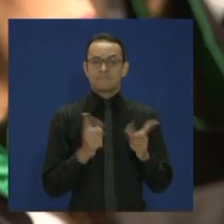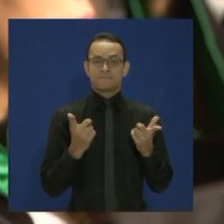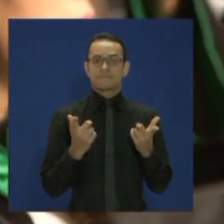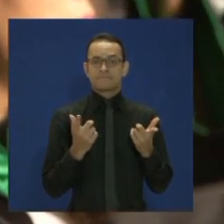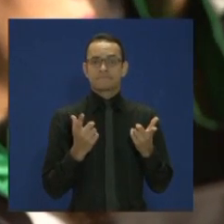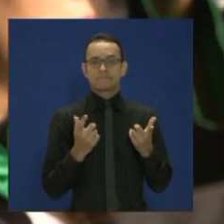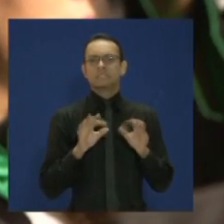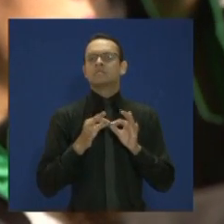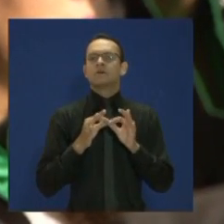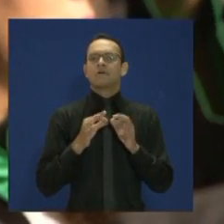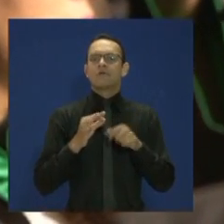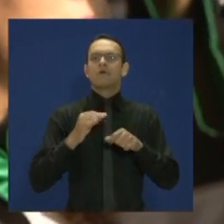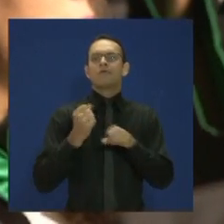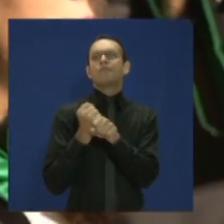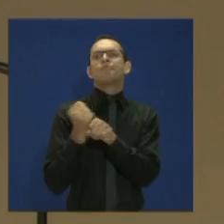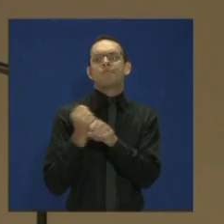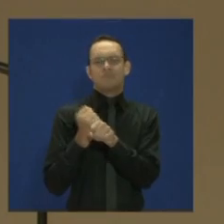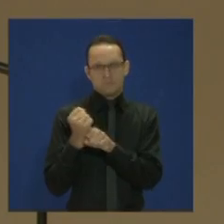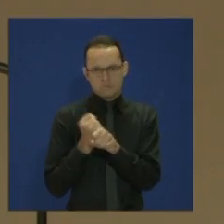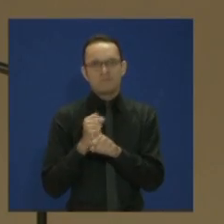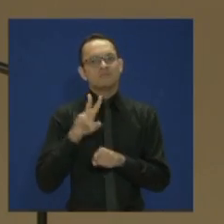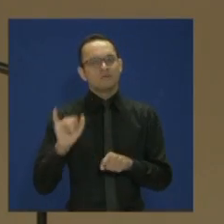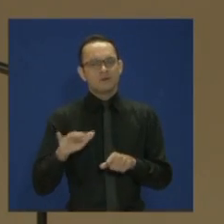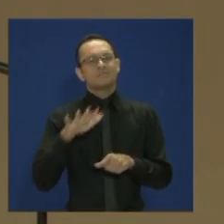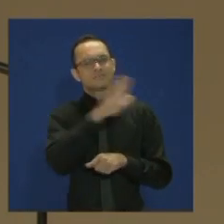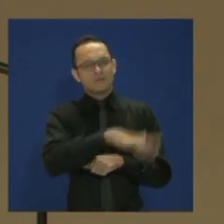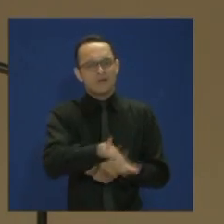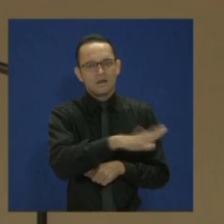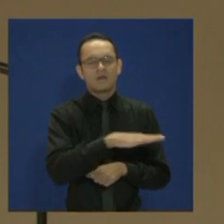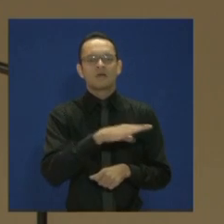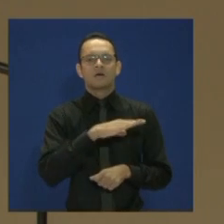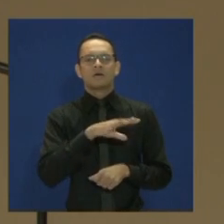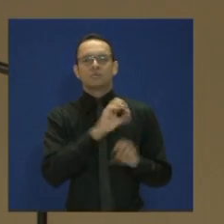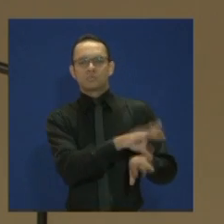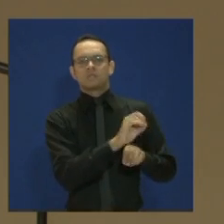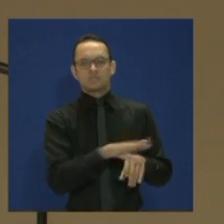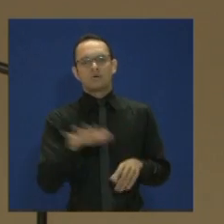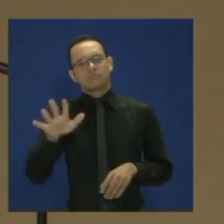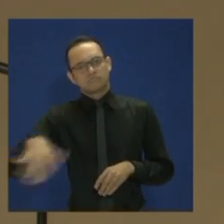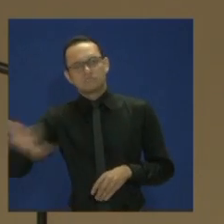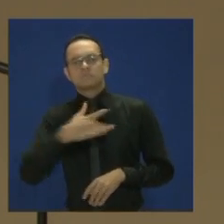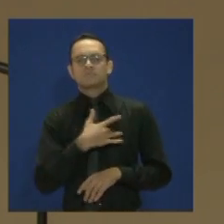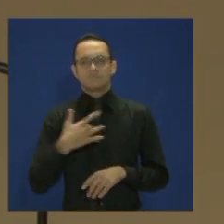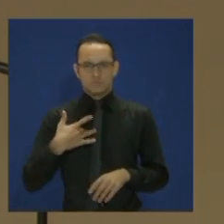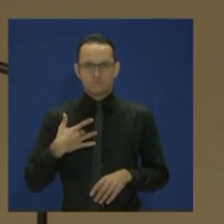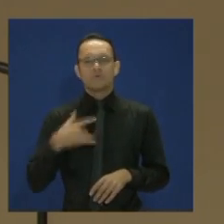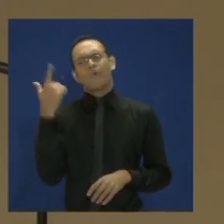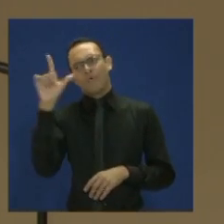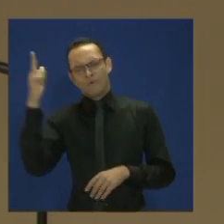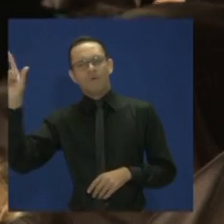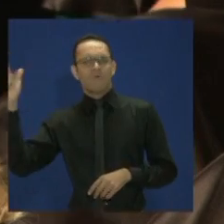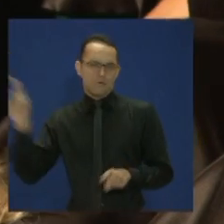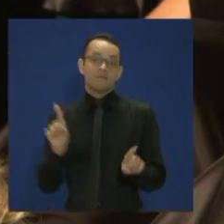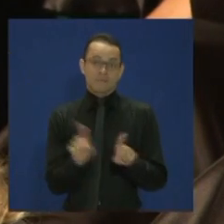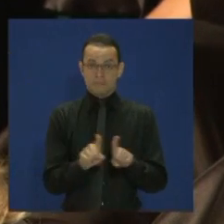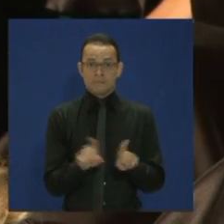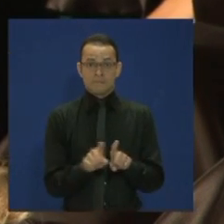enormes carências na área da educação, na área da saúde e em outras áreas sociais.